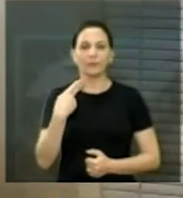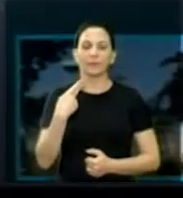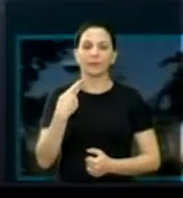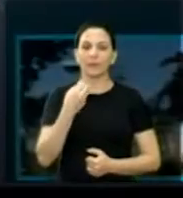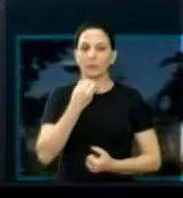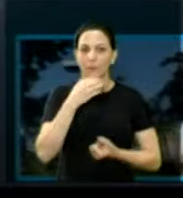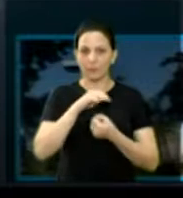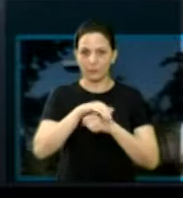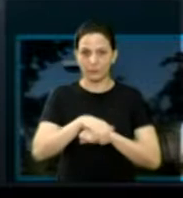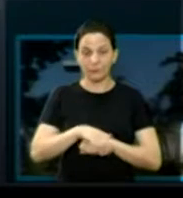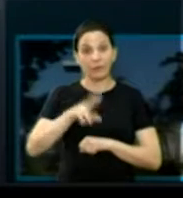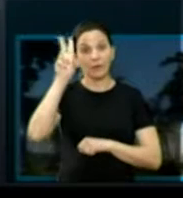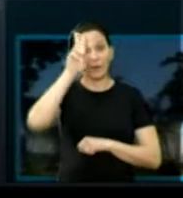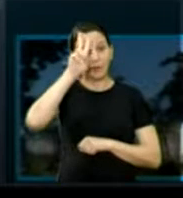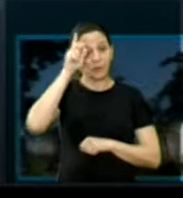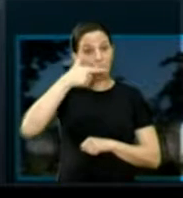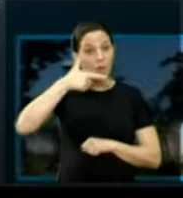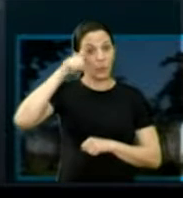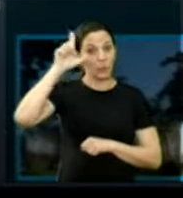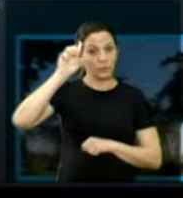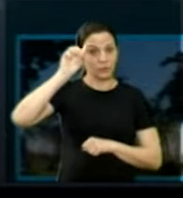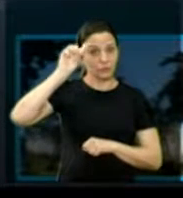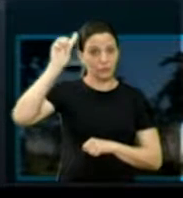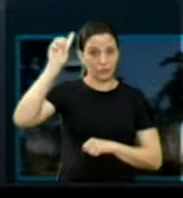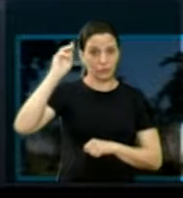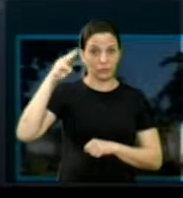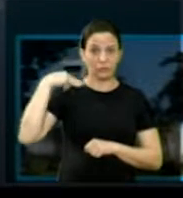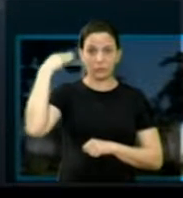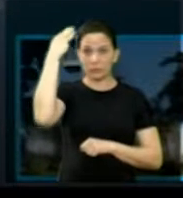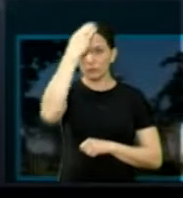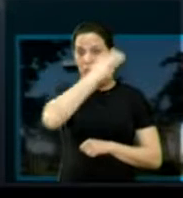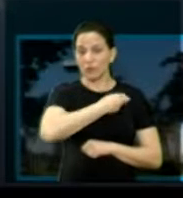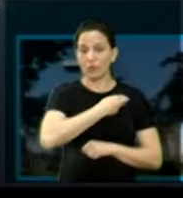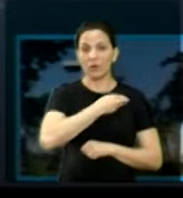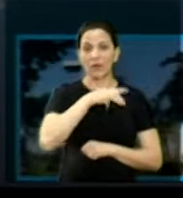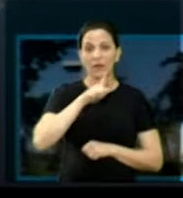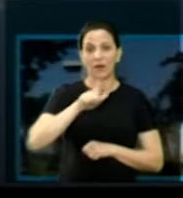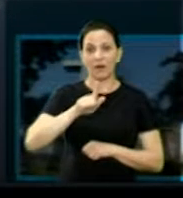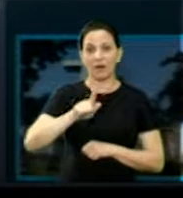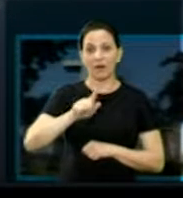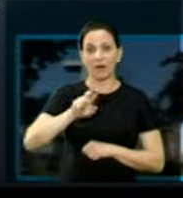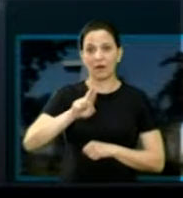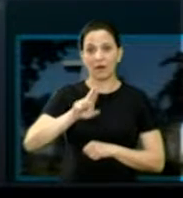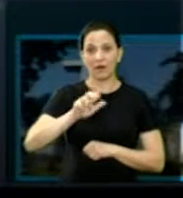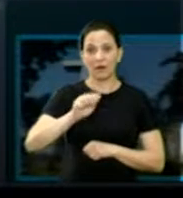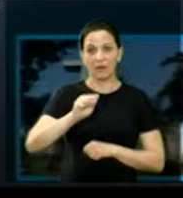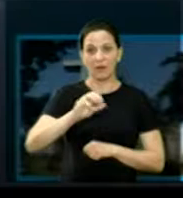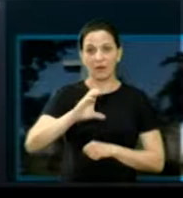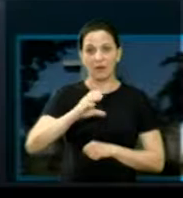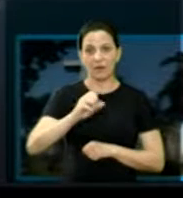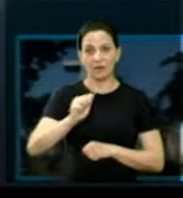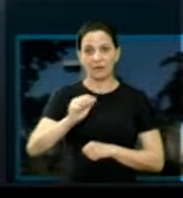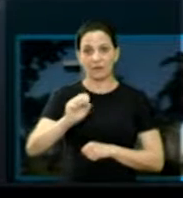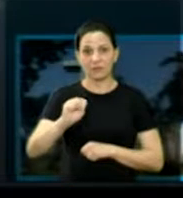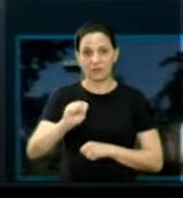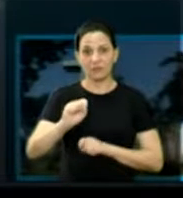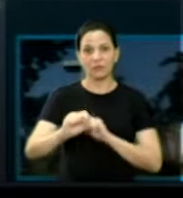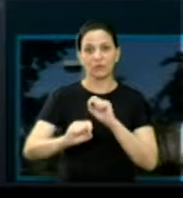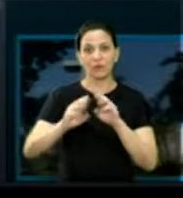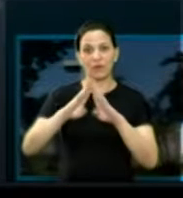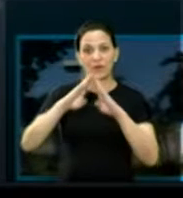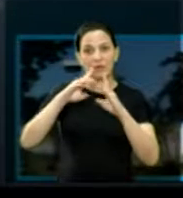queria lembrar aqui, ontem foi o dia de Nossa Senhora das Graças, nossa igreja